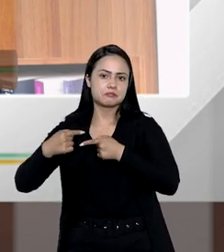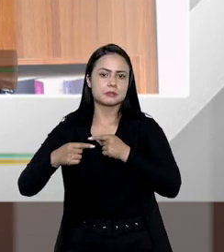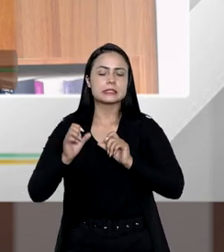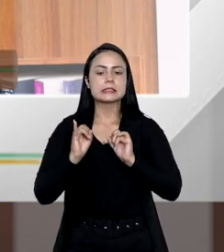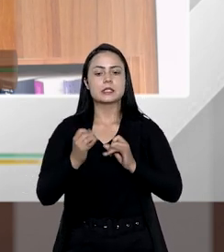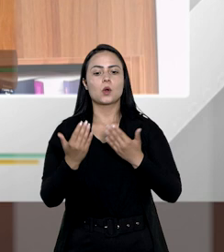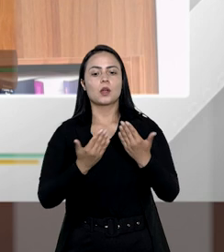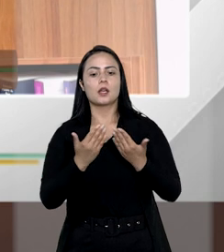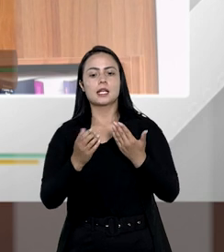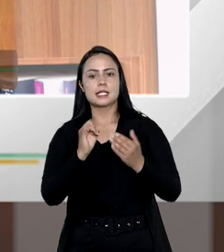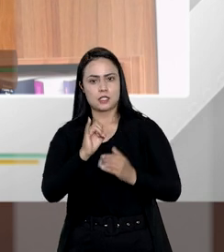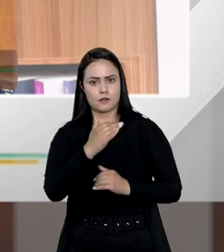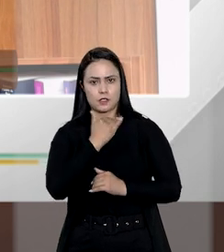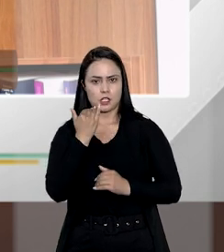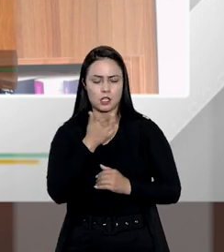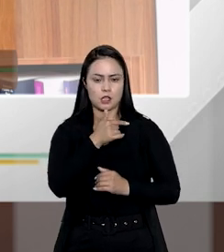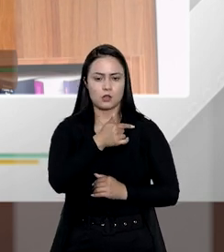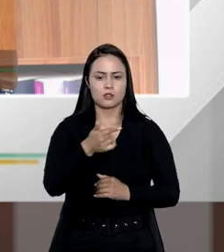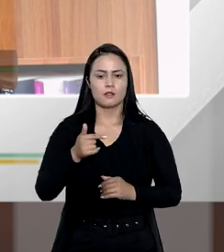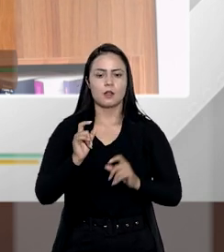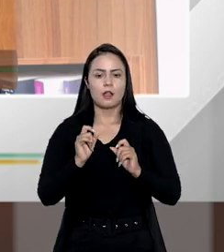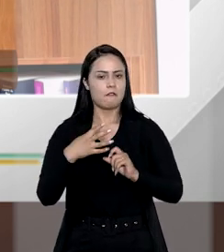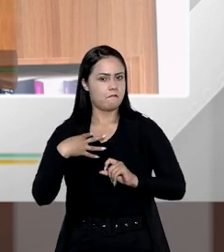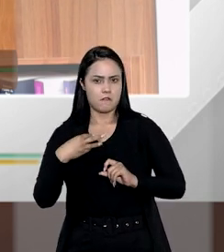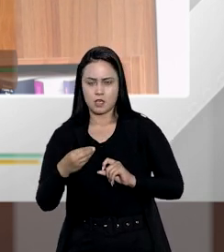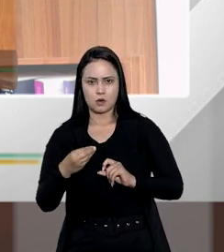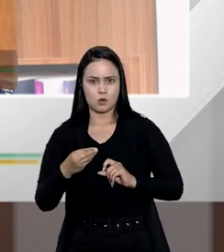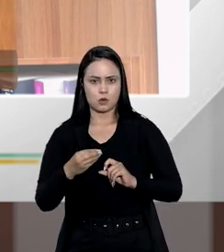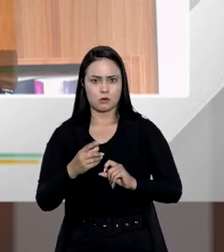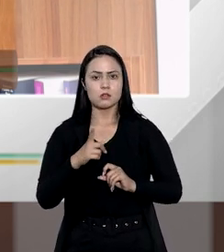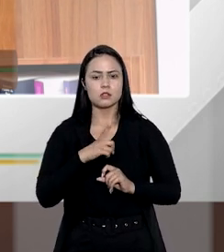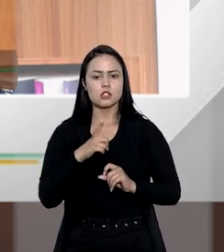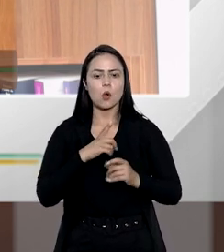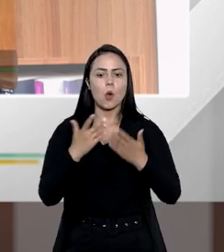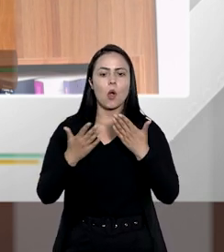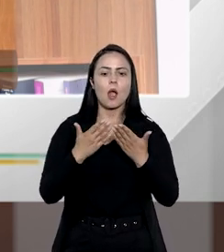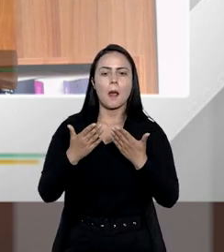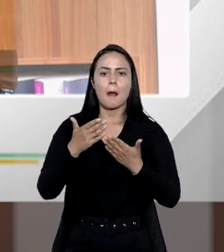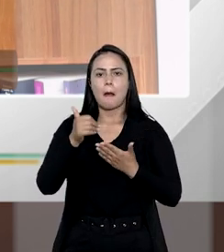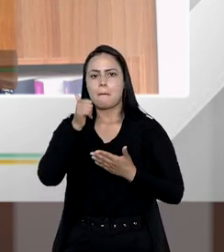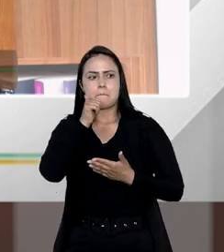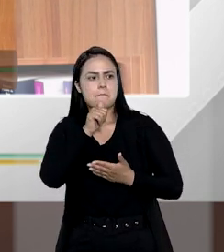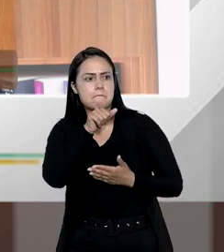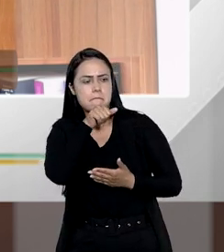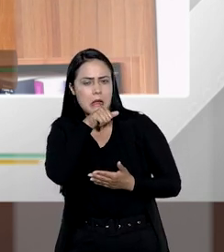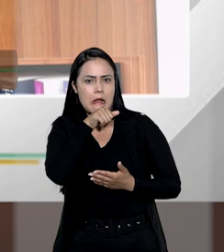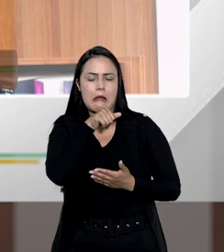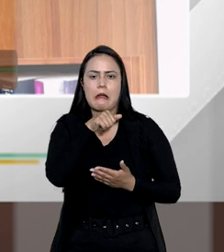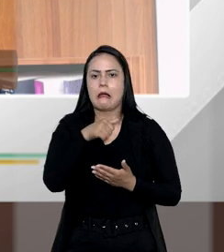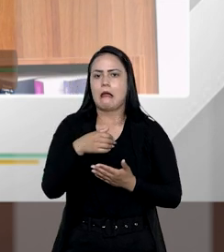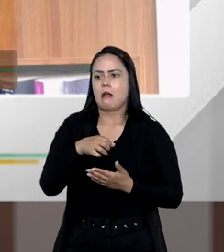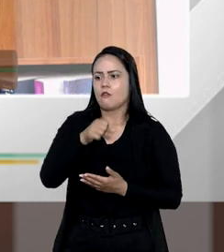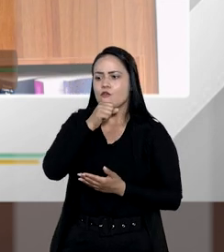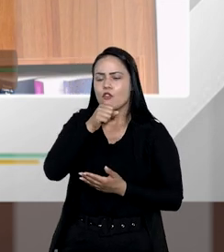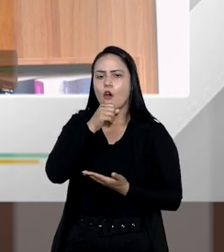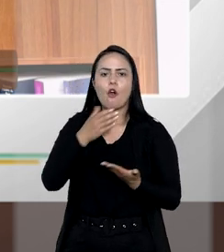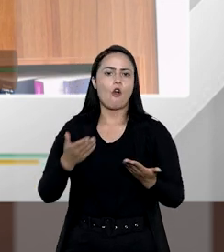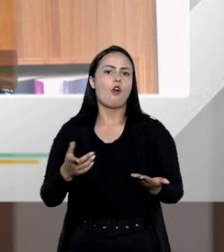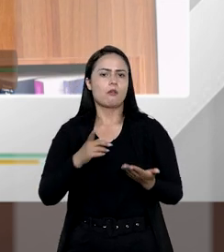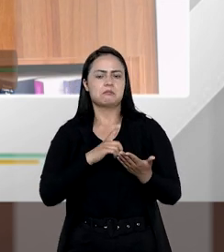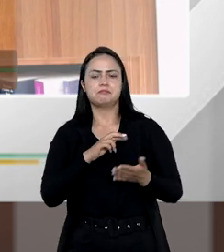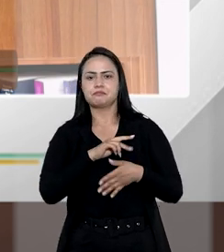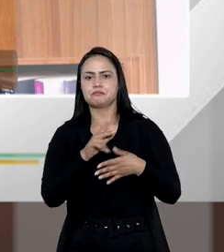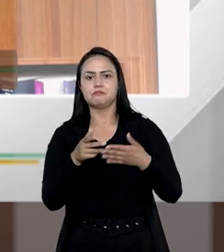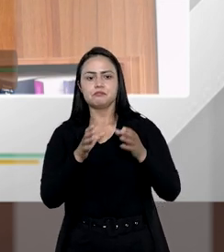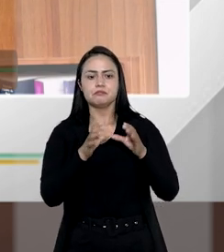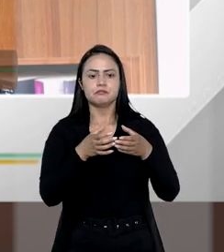com ascendentes, se o falecido não tiver filhos, e ele concorrer com os pais ou avós, ele concorre em qualquer regime